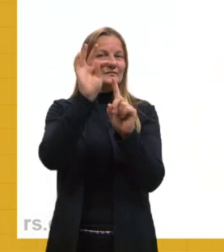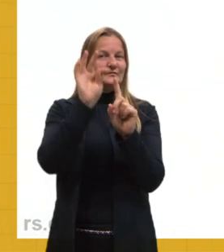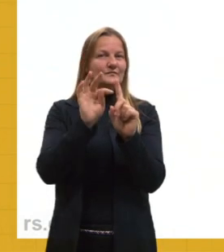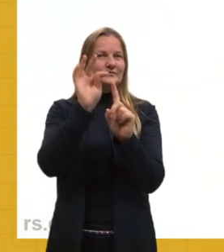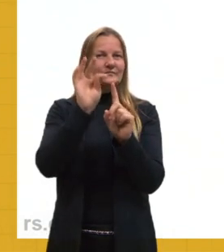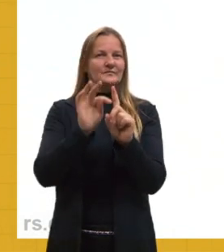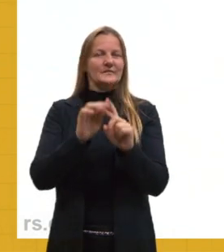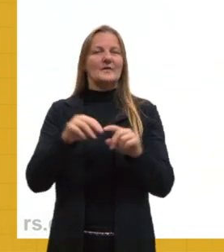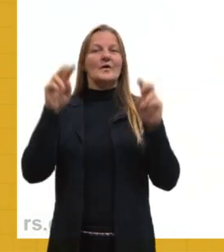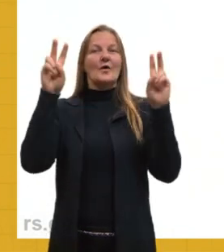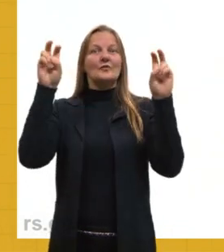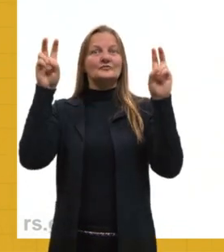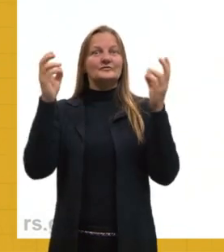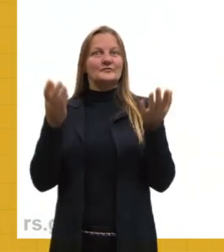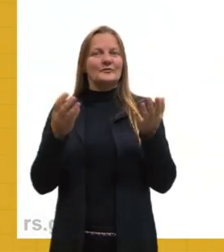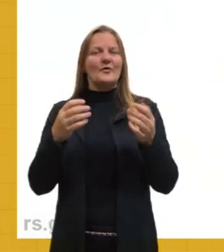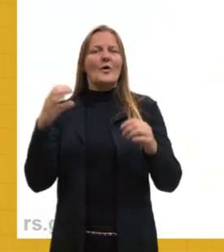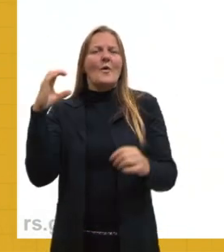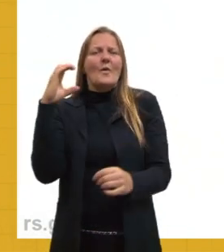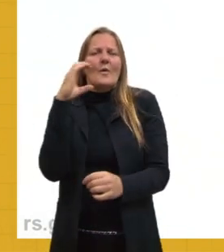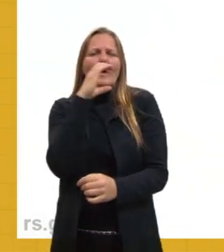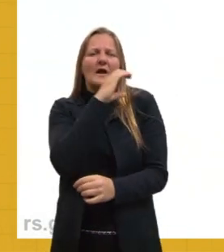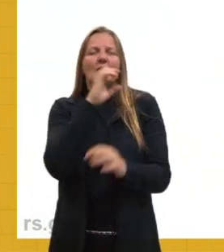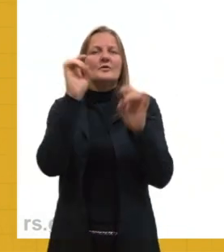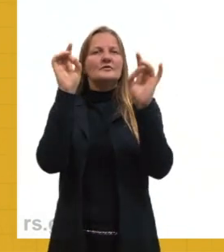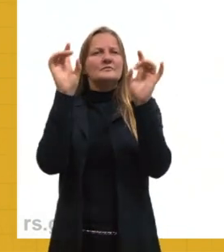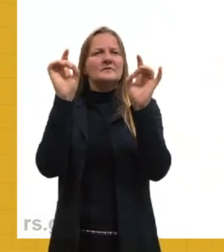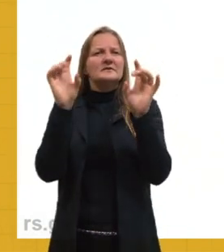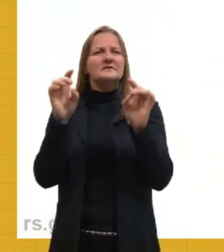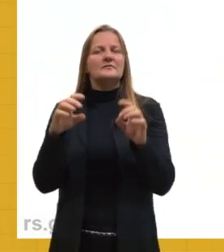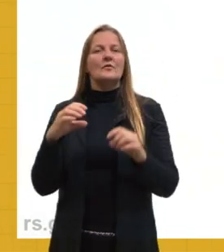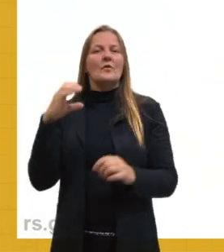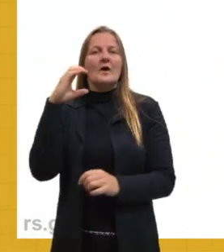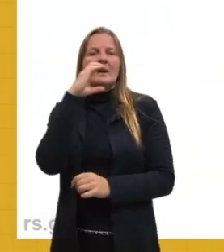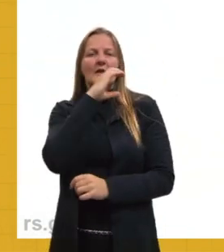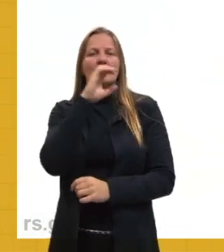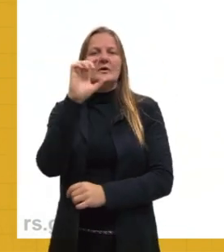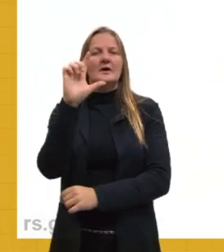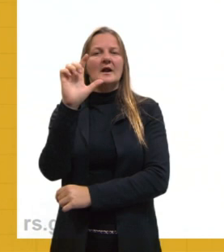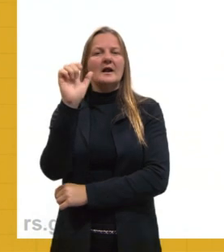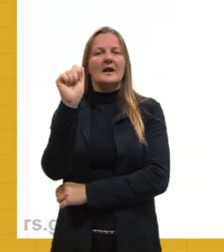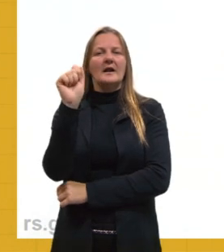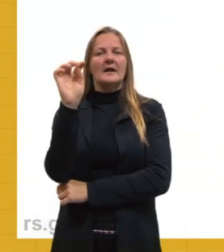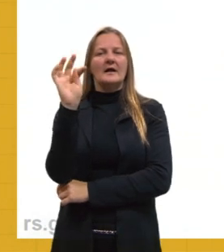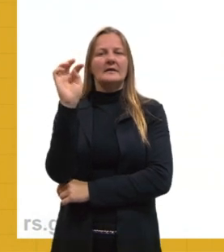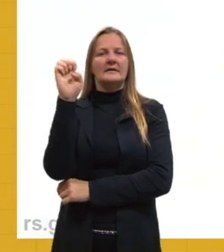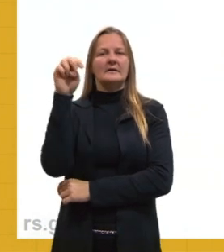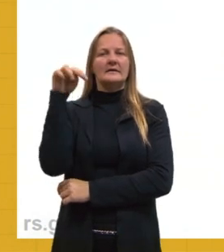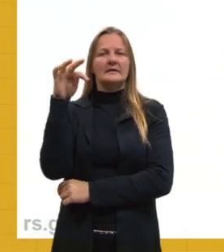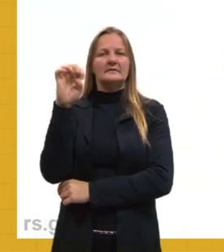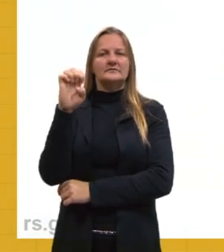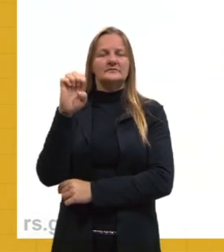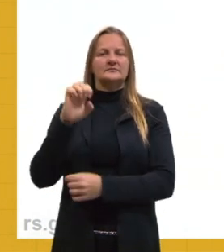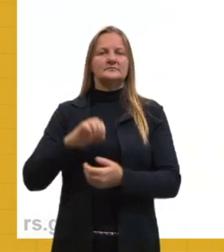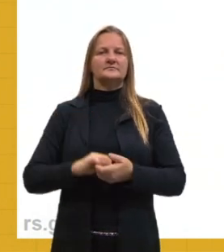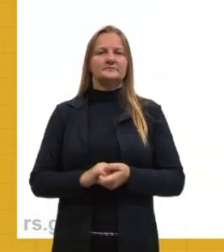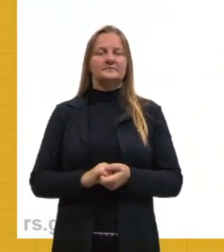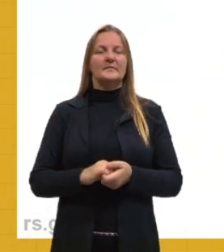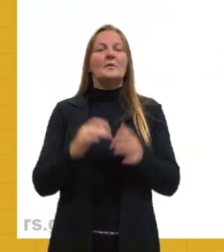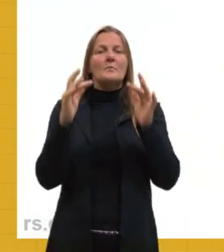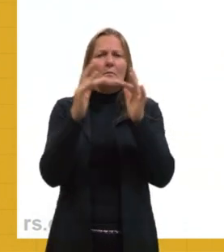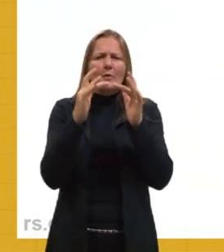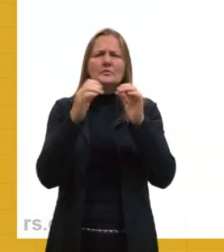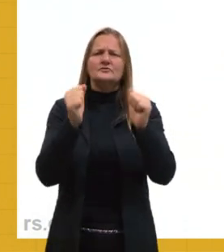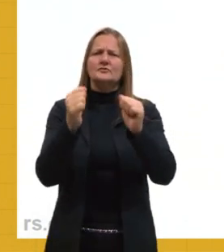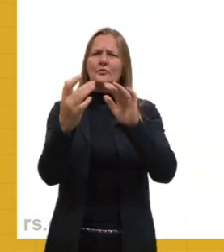o título da nossa aula é Calor Específico e Calor Latente. Lembrando que vocês podem entrar em contato comigo